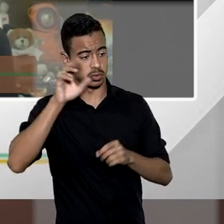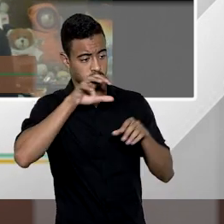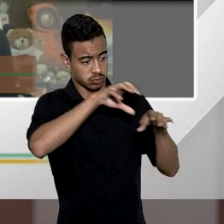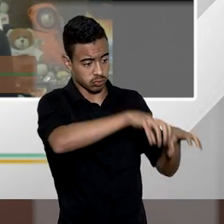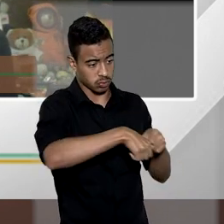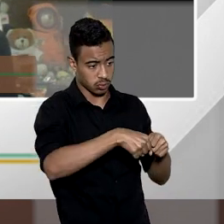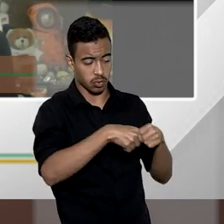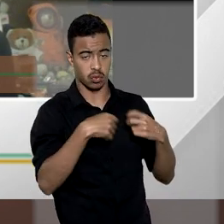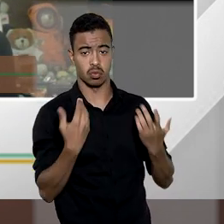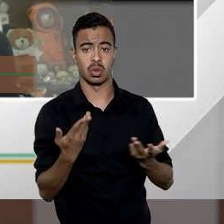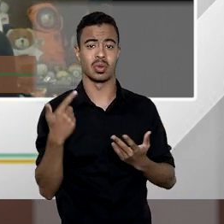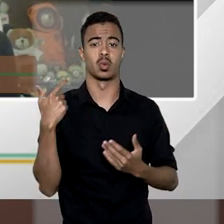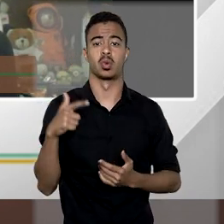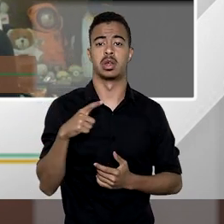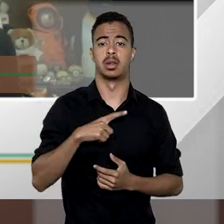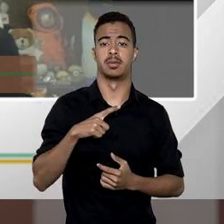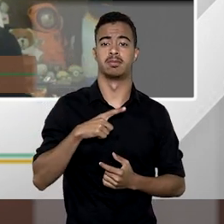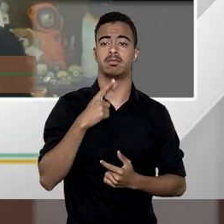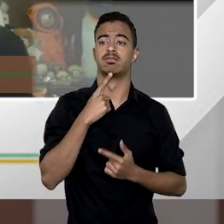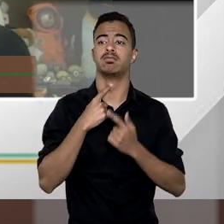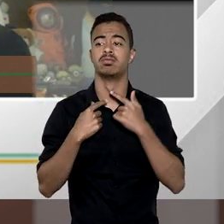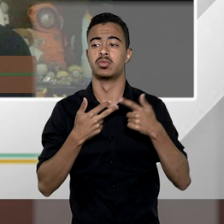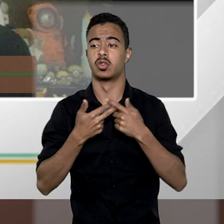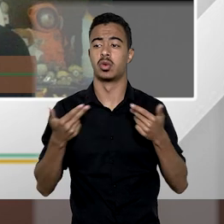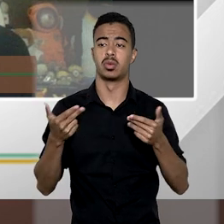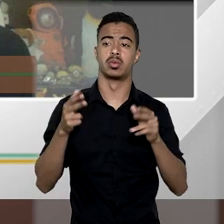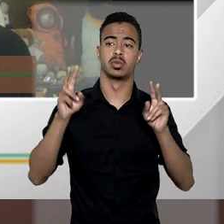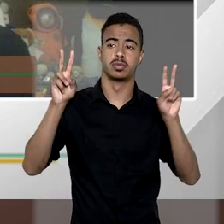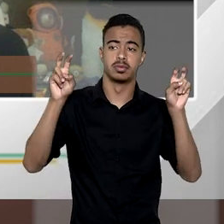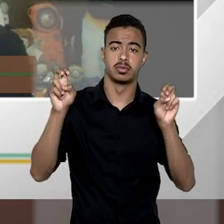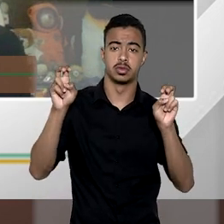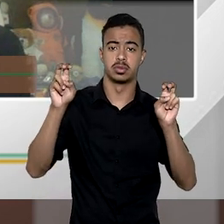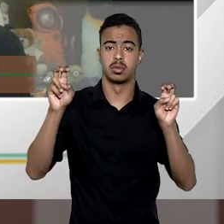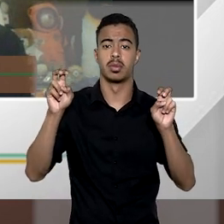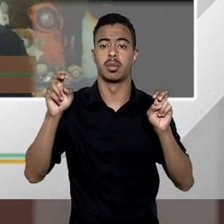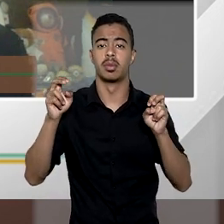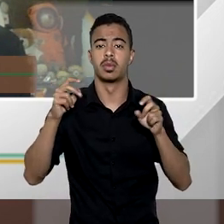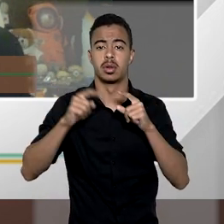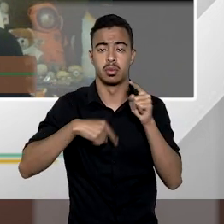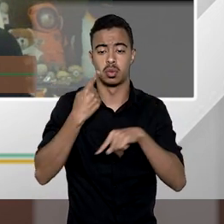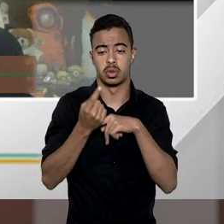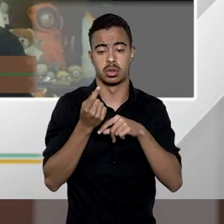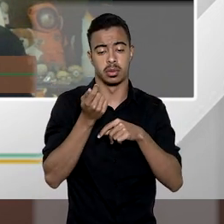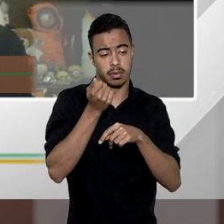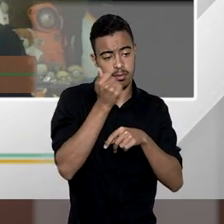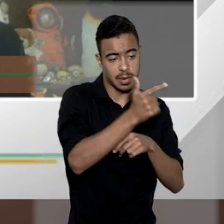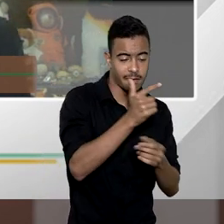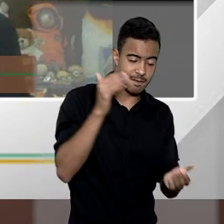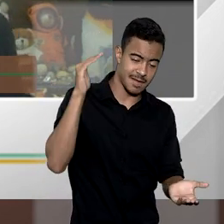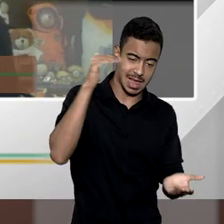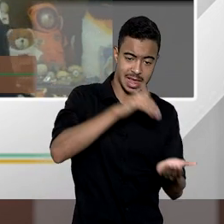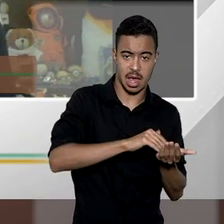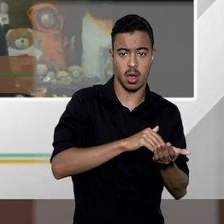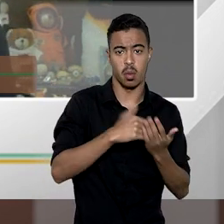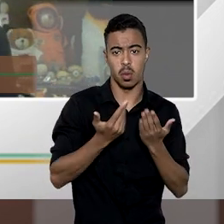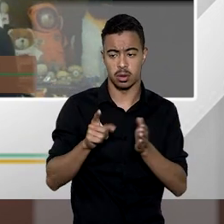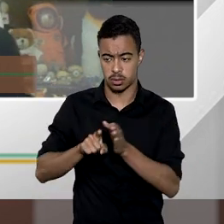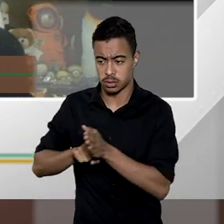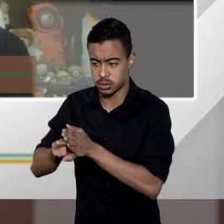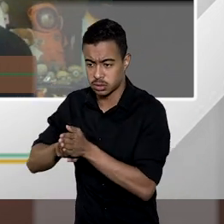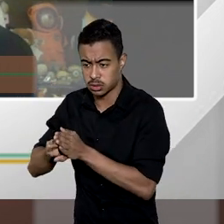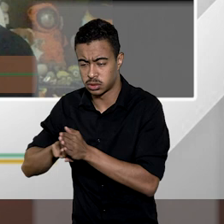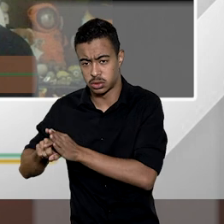indireta quando ele não deseja sobre a matéria controverter para depois se ressarcir ao final quando